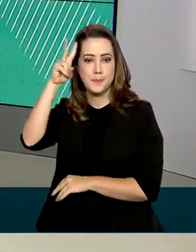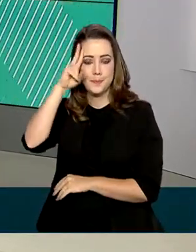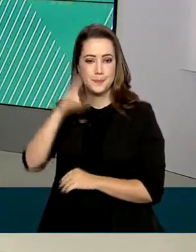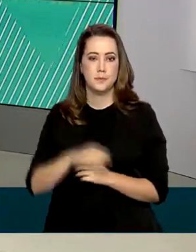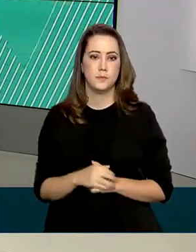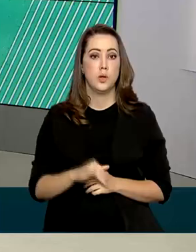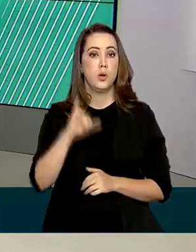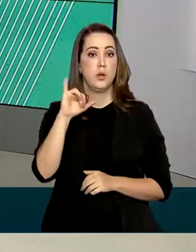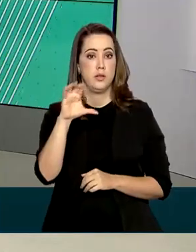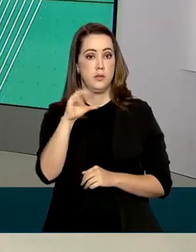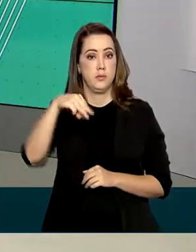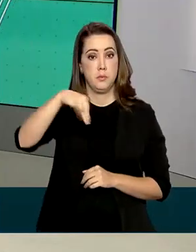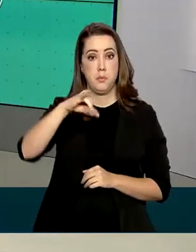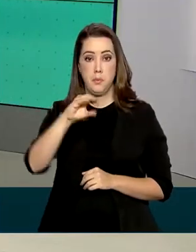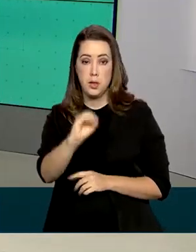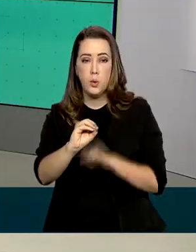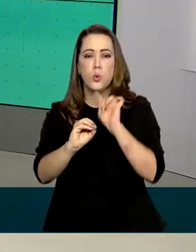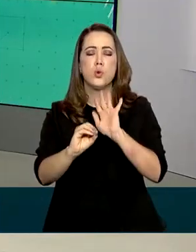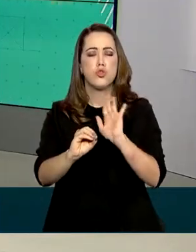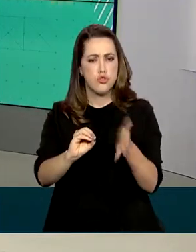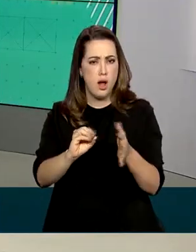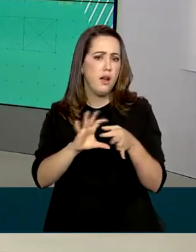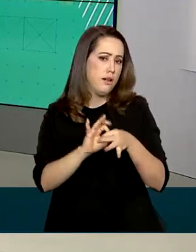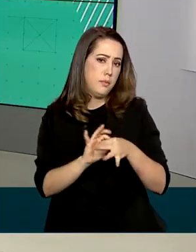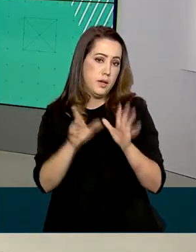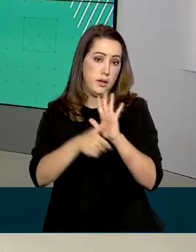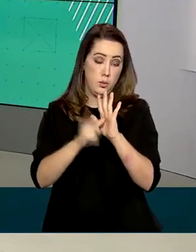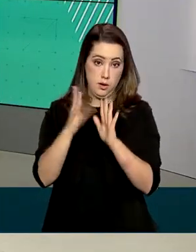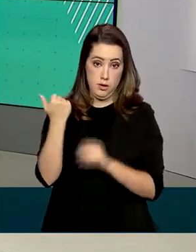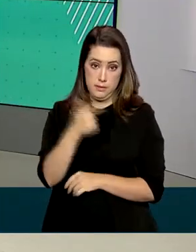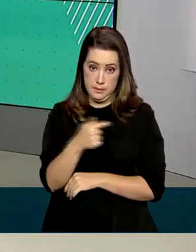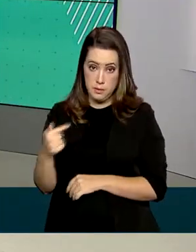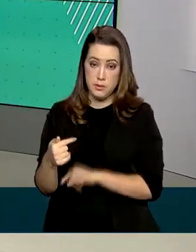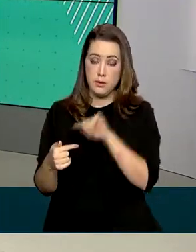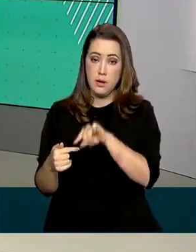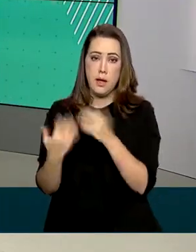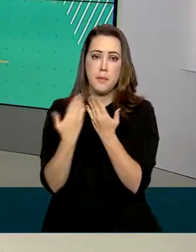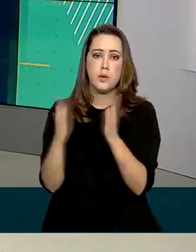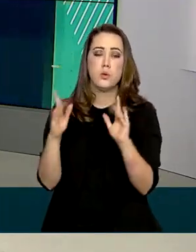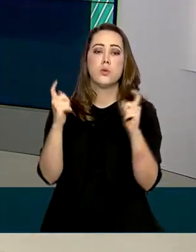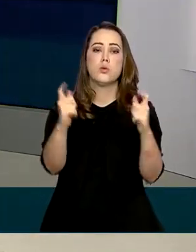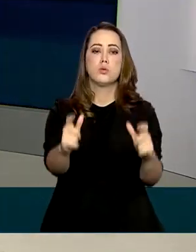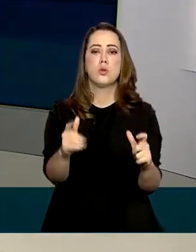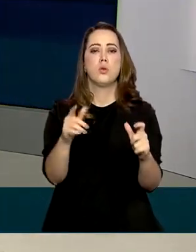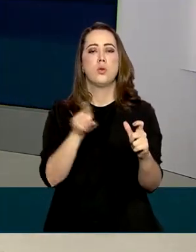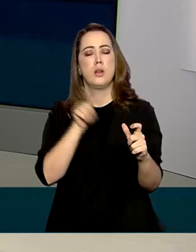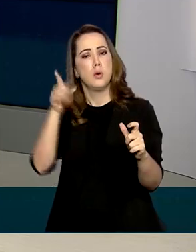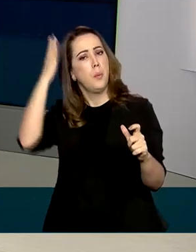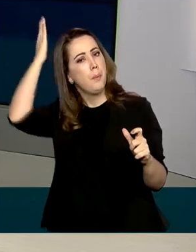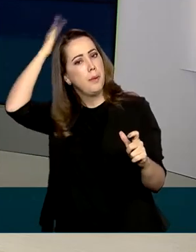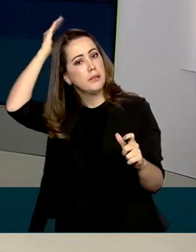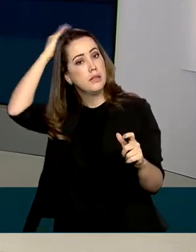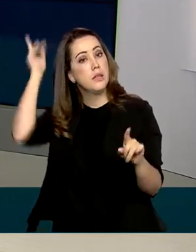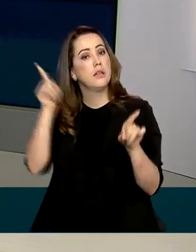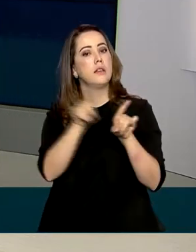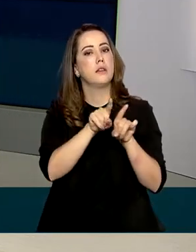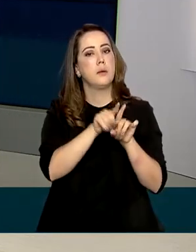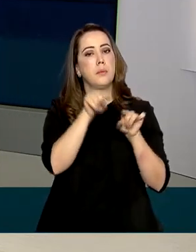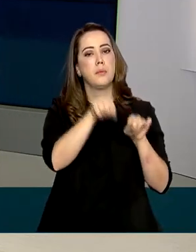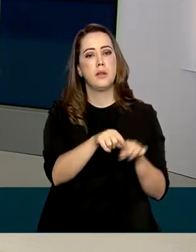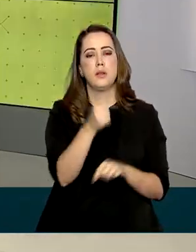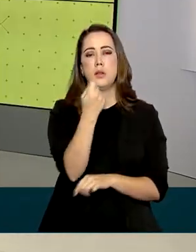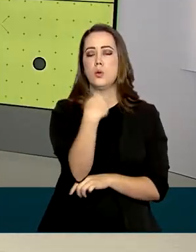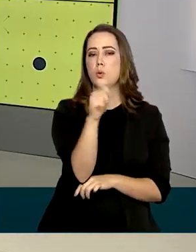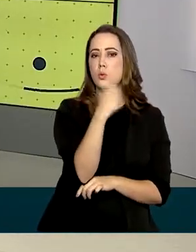segunda-feira. O ICMBio já havia autorizado nesta semana a reabertura dos parques nacionais do Iguaçu, no Paraná, a